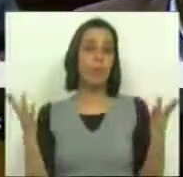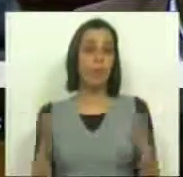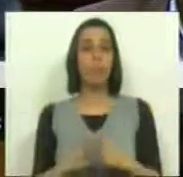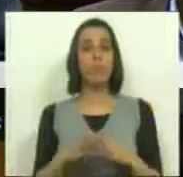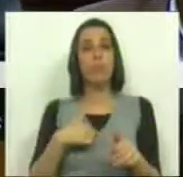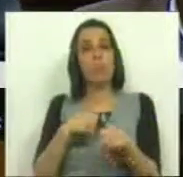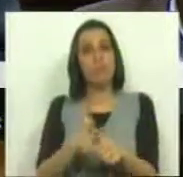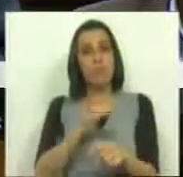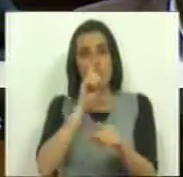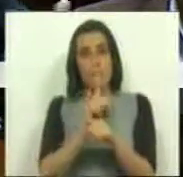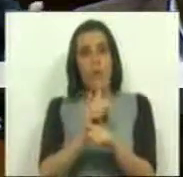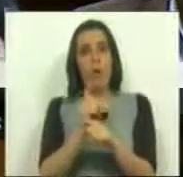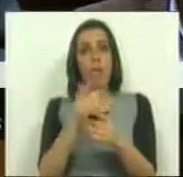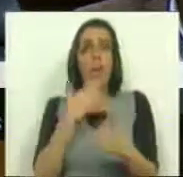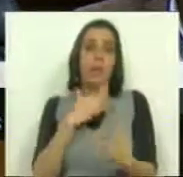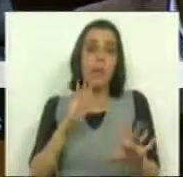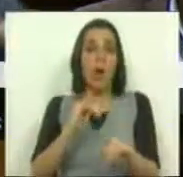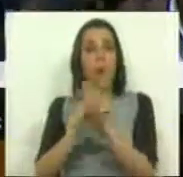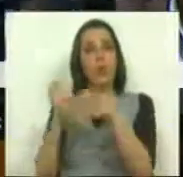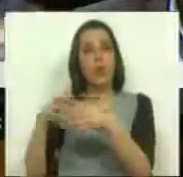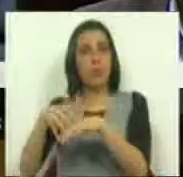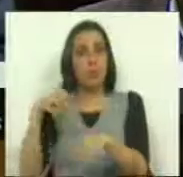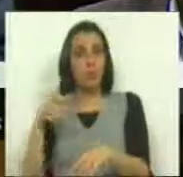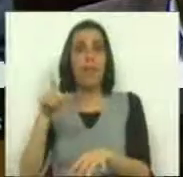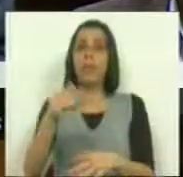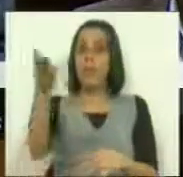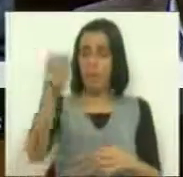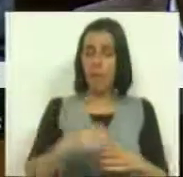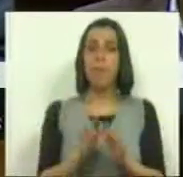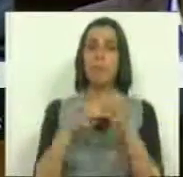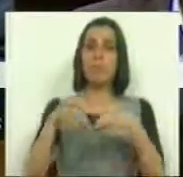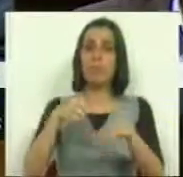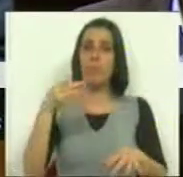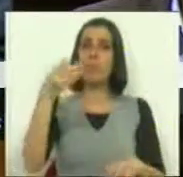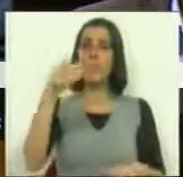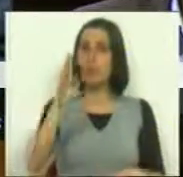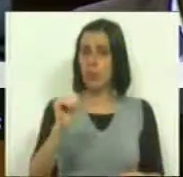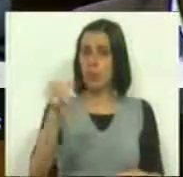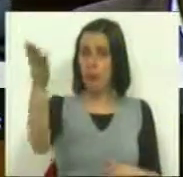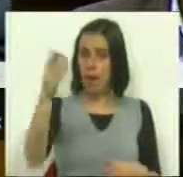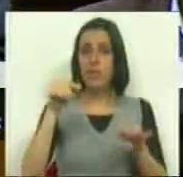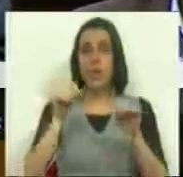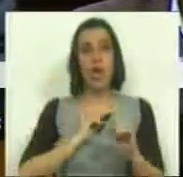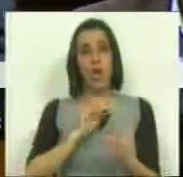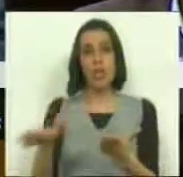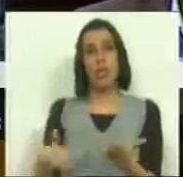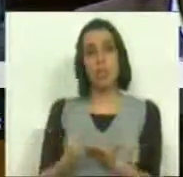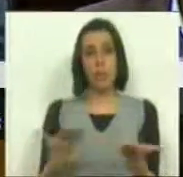ser acompanhadas, pelo menos por outras bancadas, inclusivamente pela bancada do Partido Socialista nesta nossa proposta.